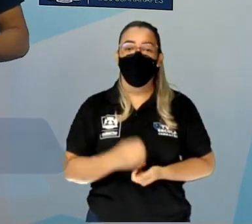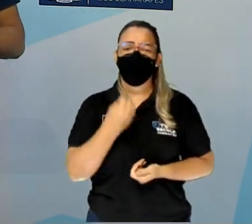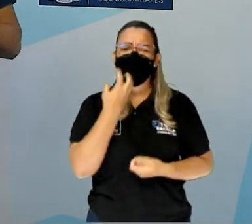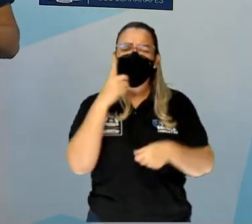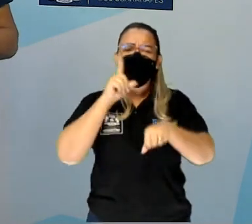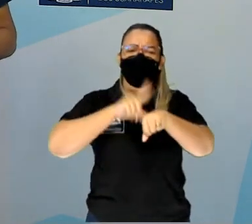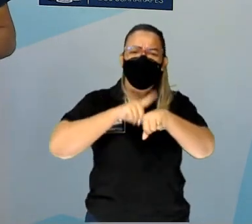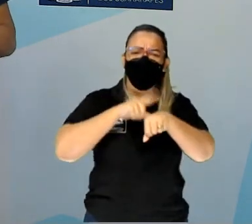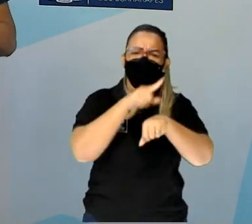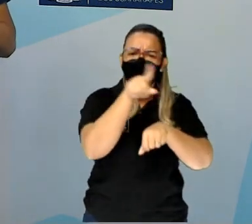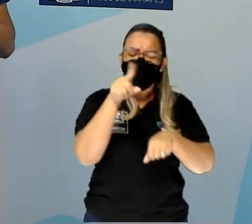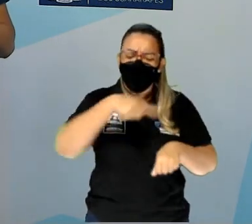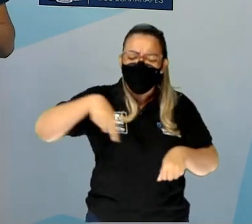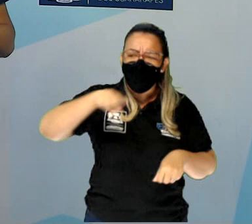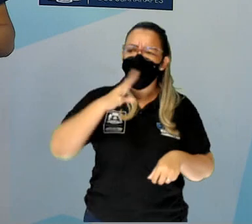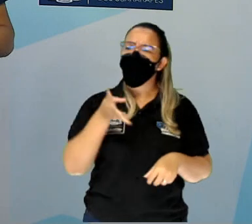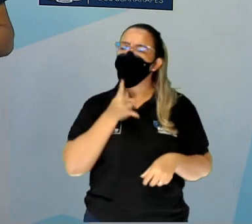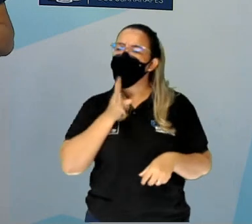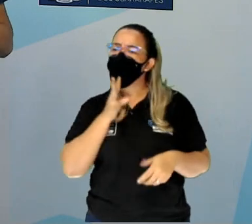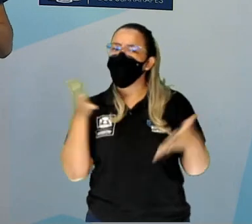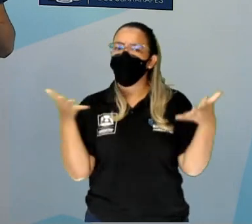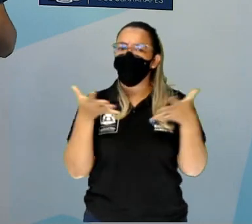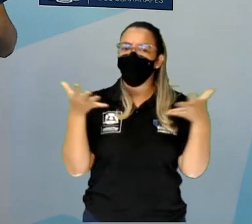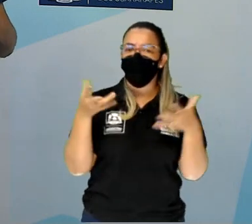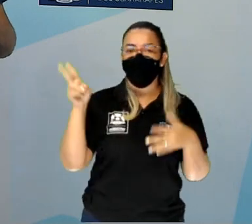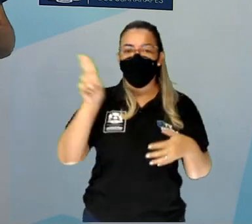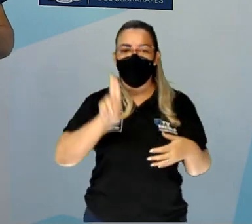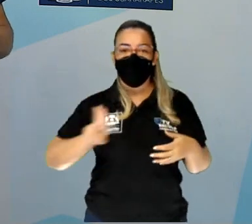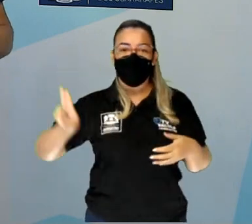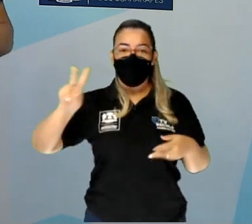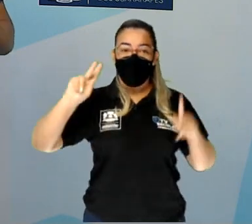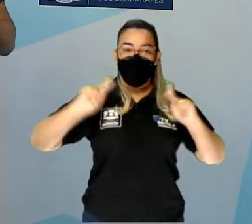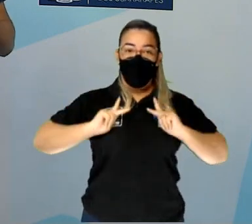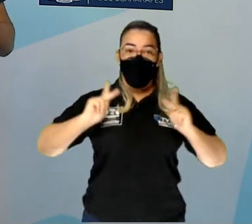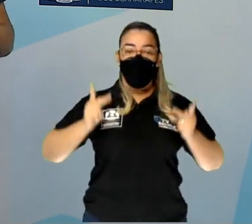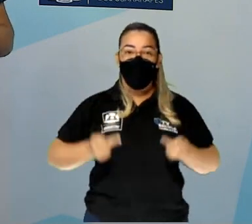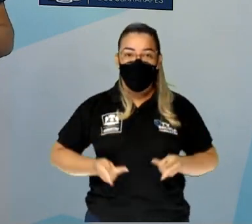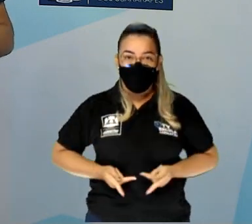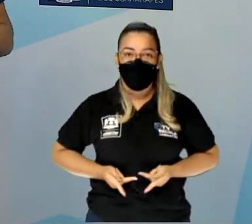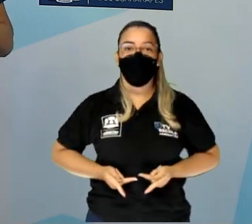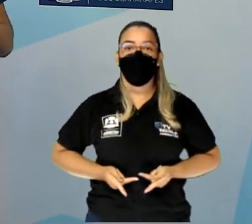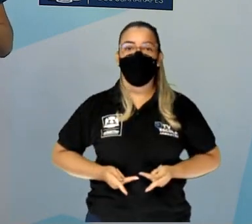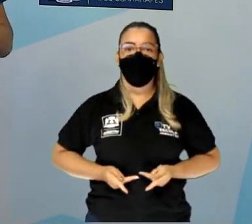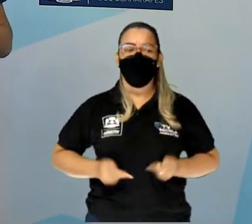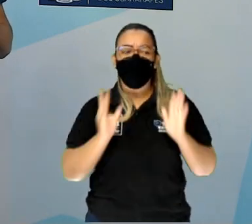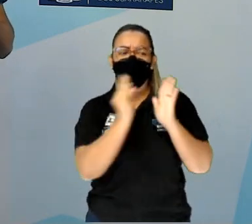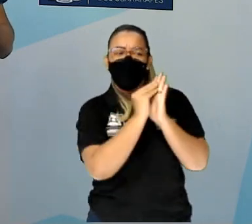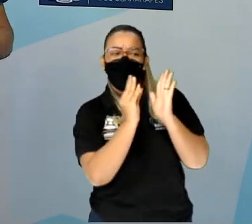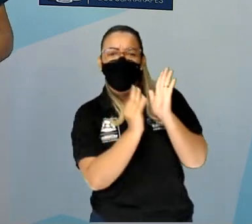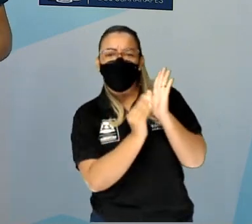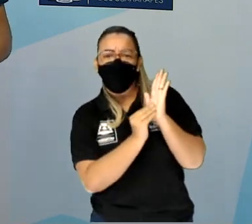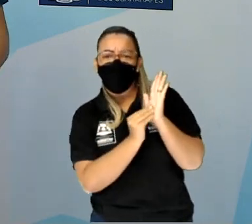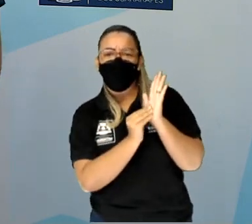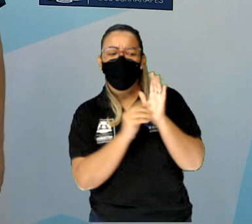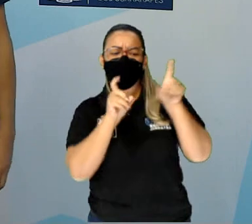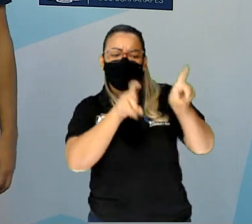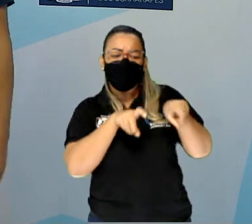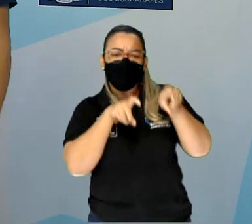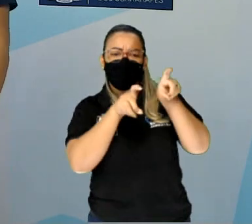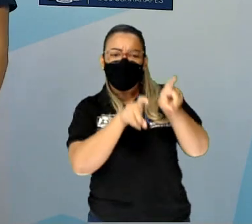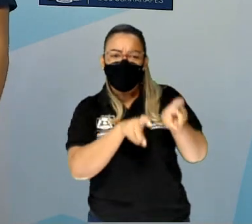que nós conhecemos hoje foram utilizadas pela humanidade para registrar atividades do plantio.